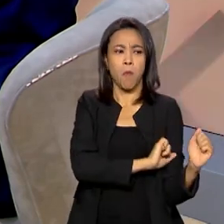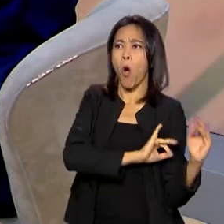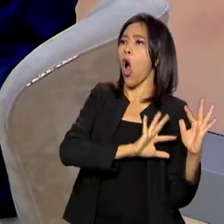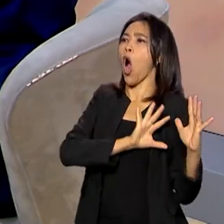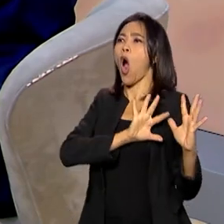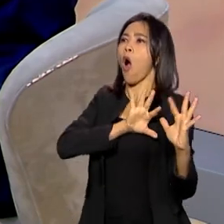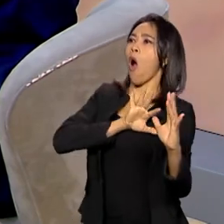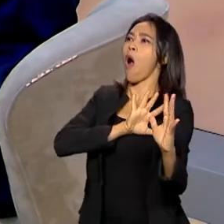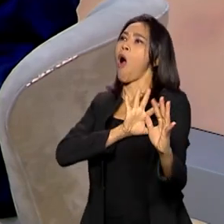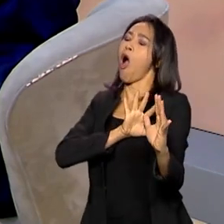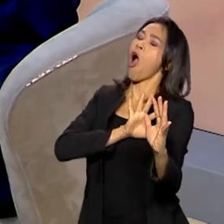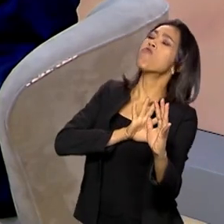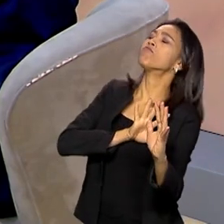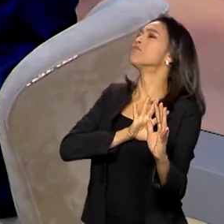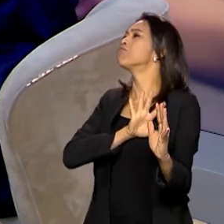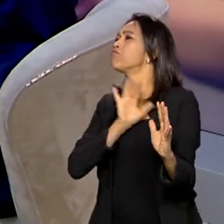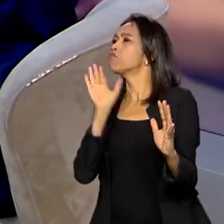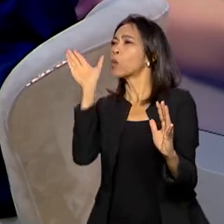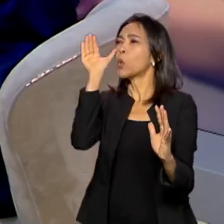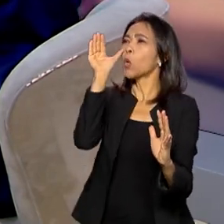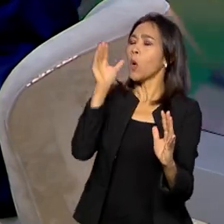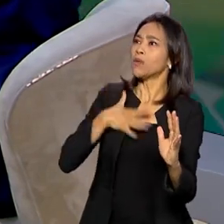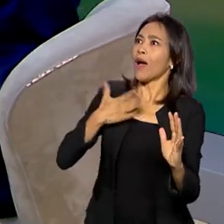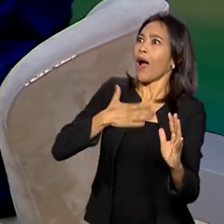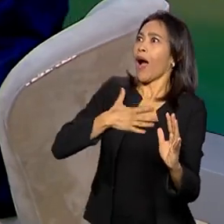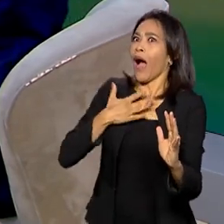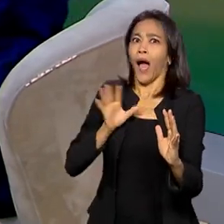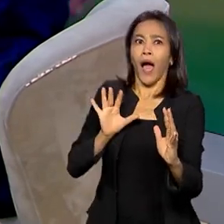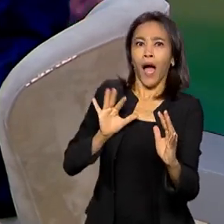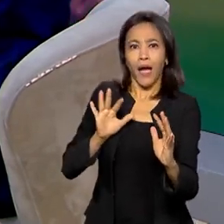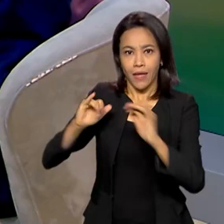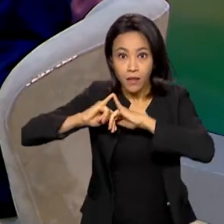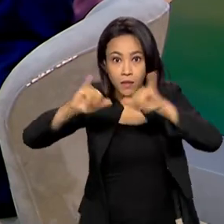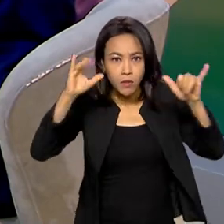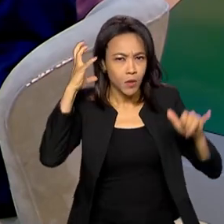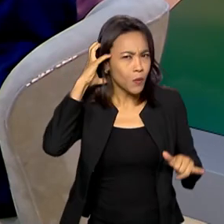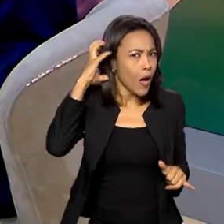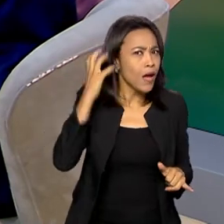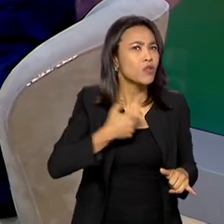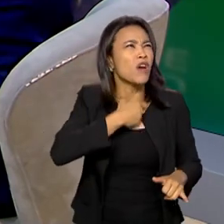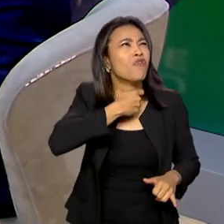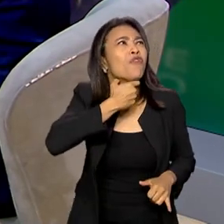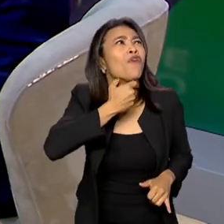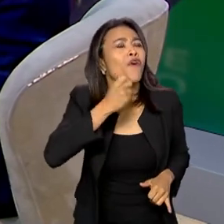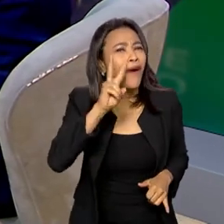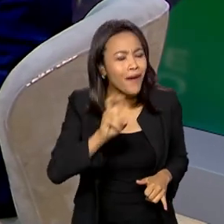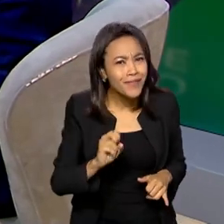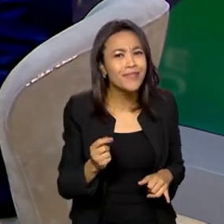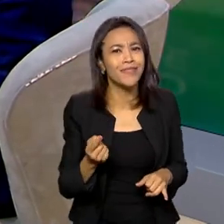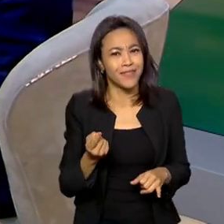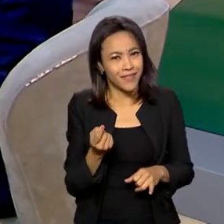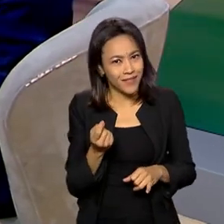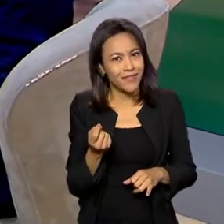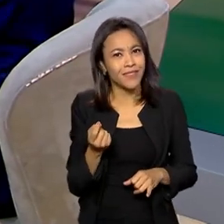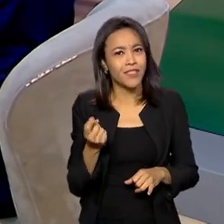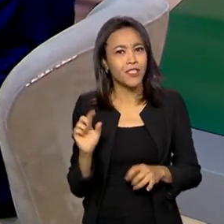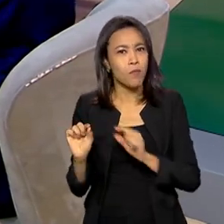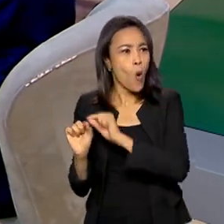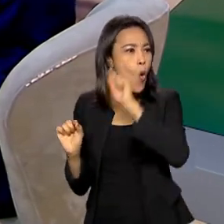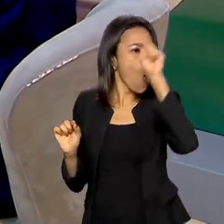curiosa e até um pouco espantada com essa transmissão de voz que se dava a partir de um outro ponto.